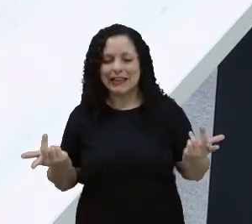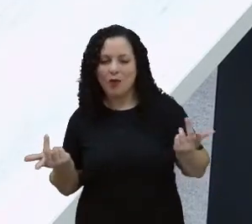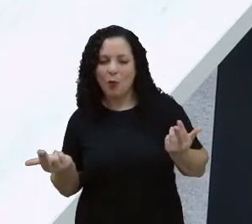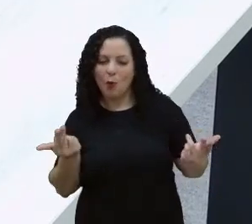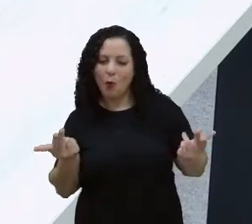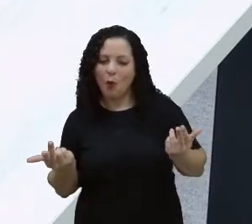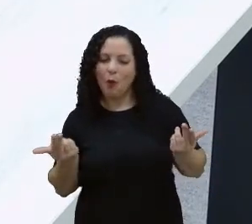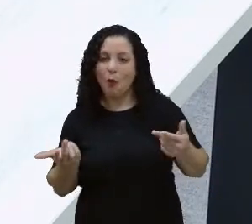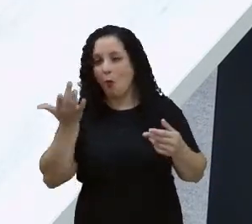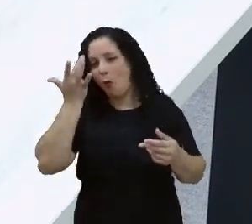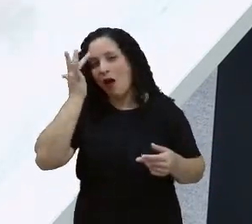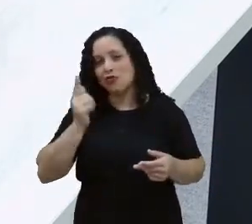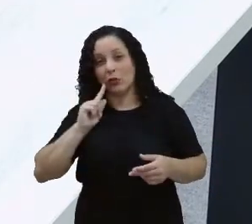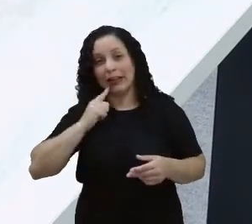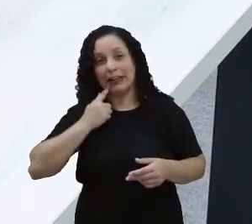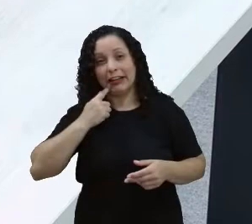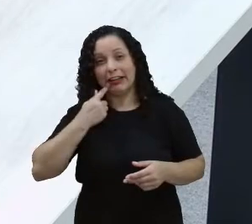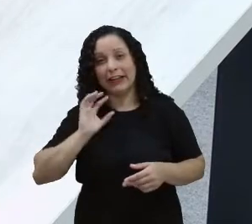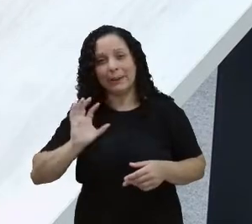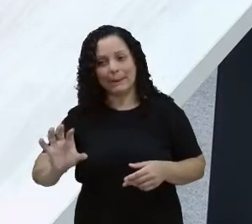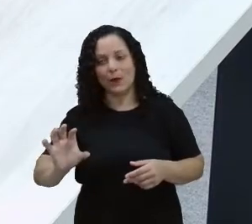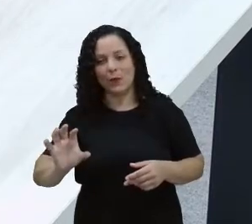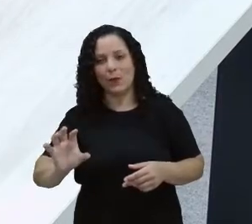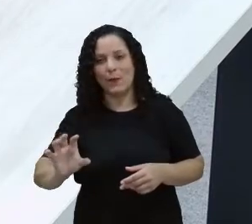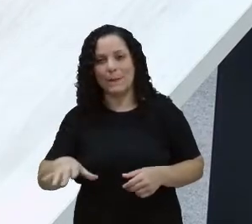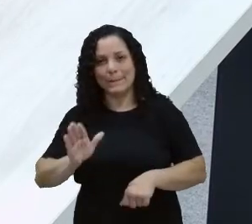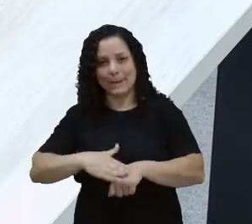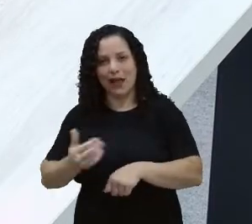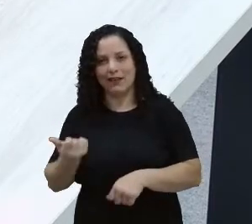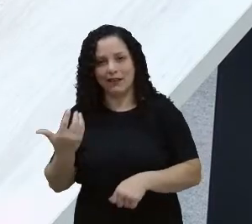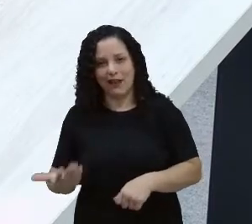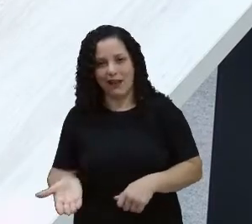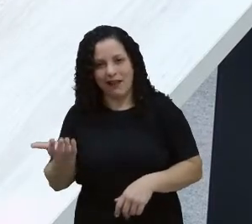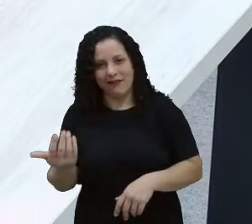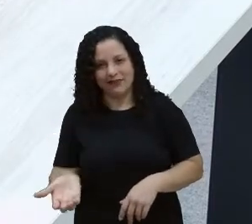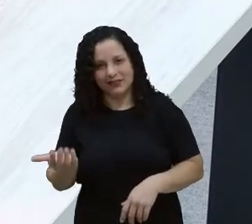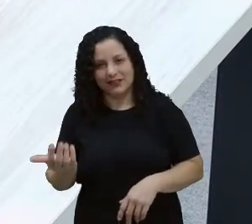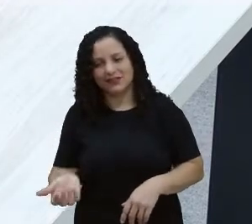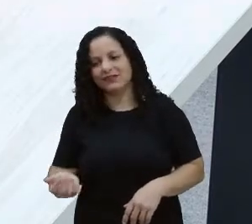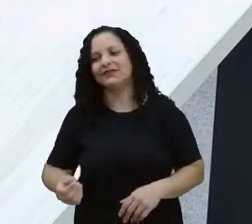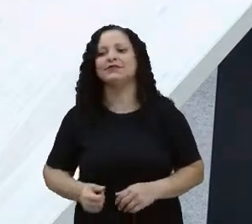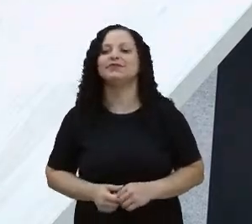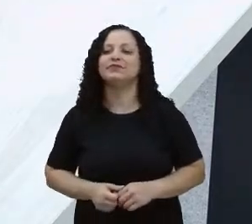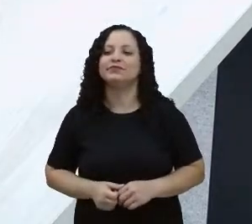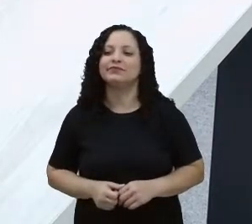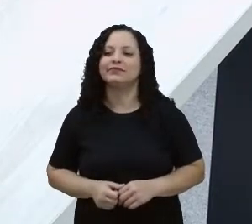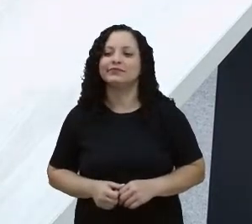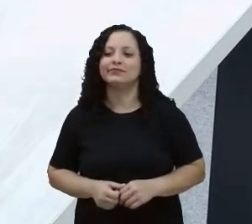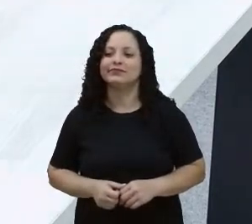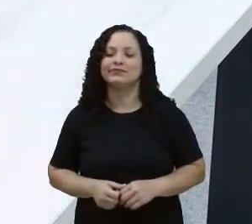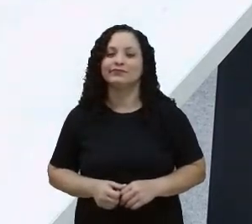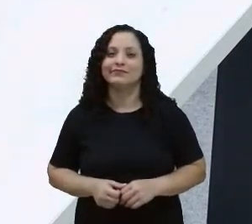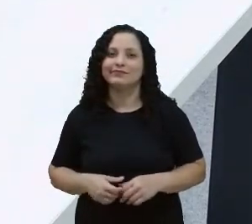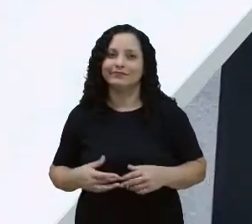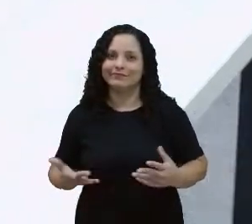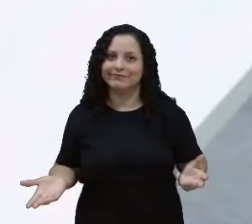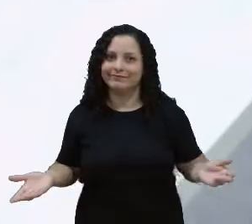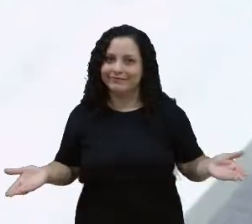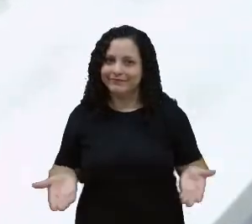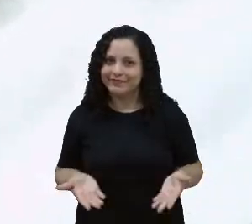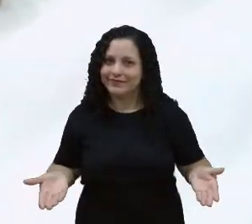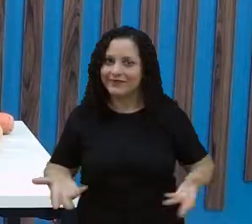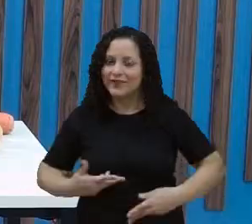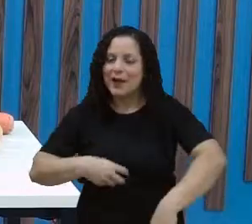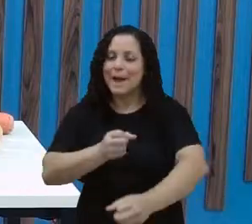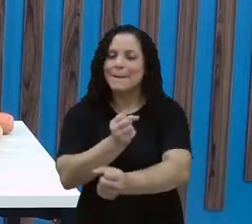Eu acho que vai ser o limão. O pesa menos, né? É, o que pesa menos. O limão. A senhora tá pesando aí. quero mandar